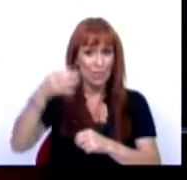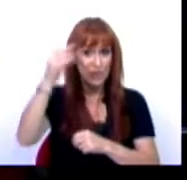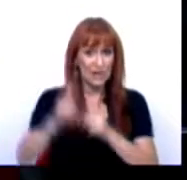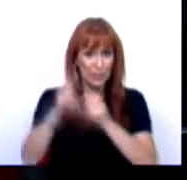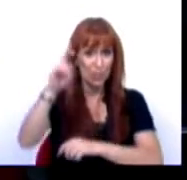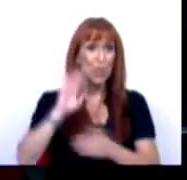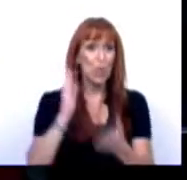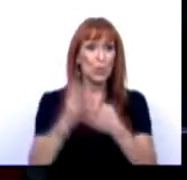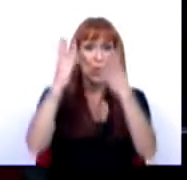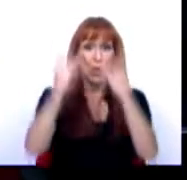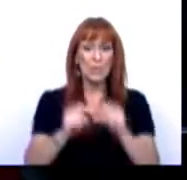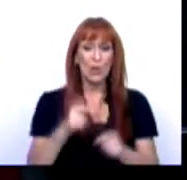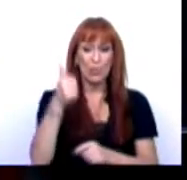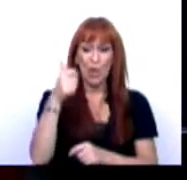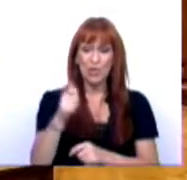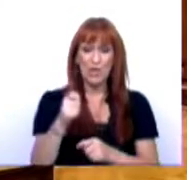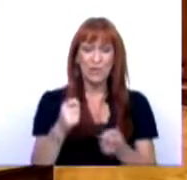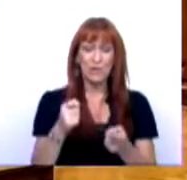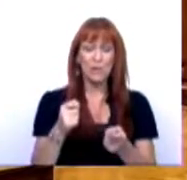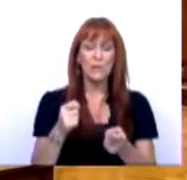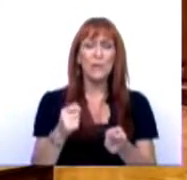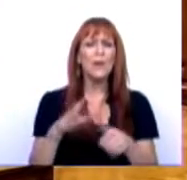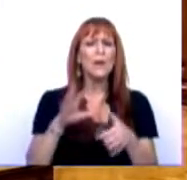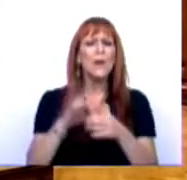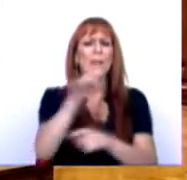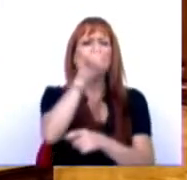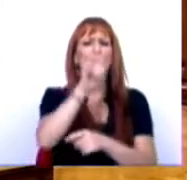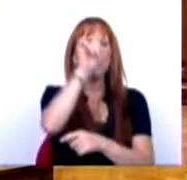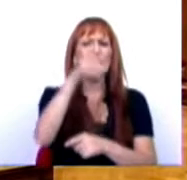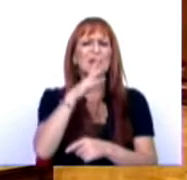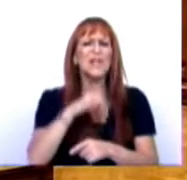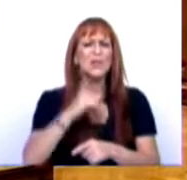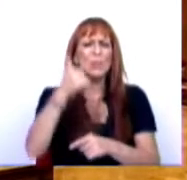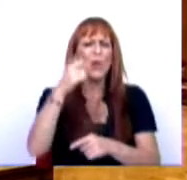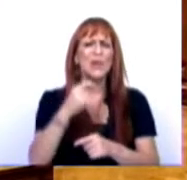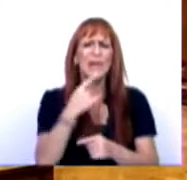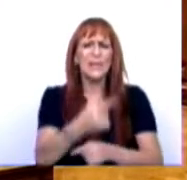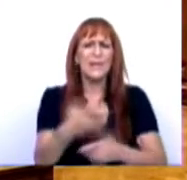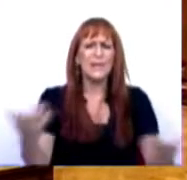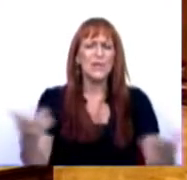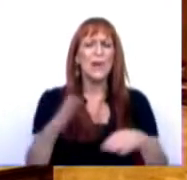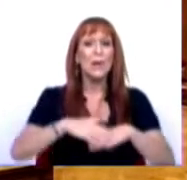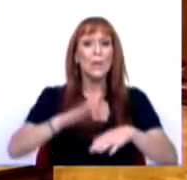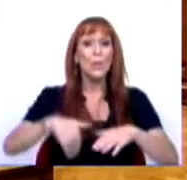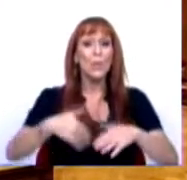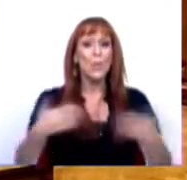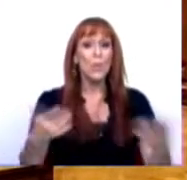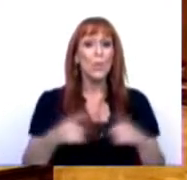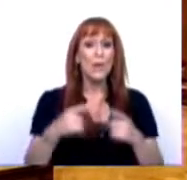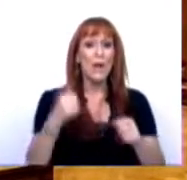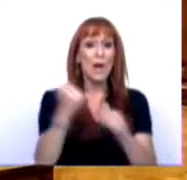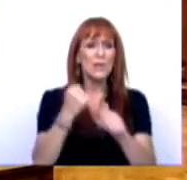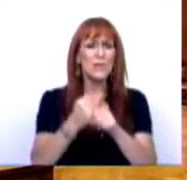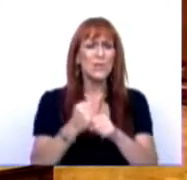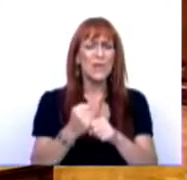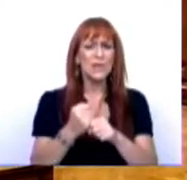O último orçamento que o Bloco de Esquerda, em relação às questões que colocou o Bloco o de da Cloca sobre os exercícios em quantidade